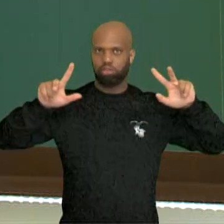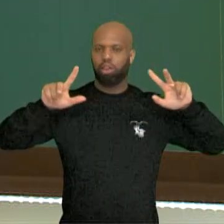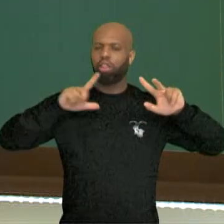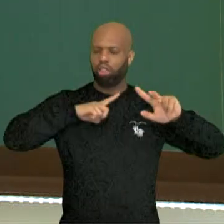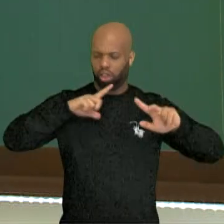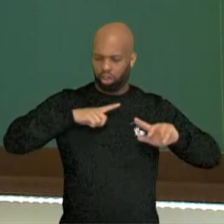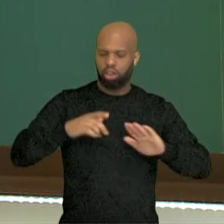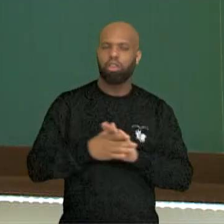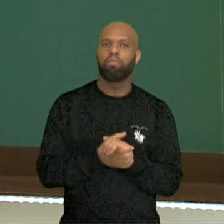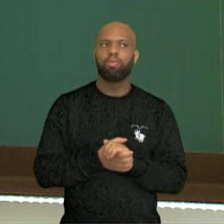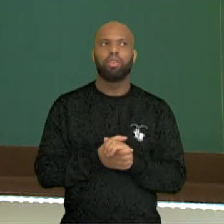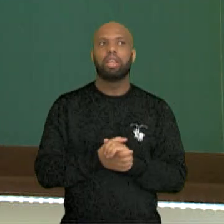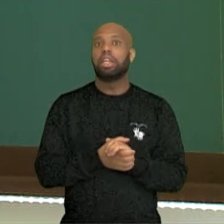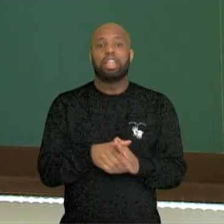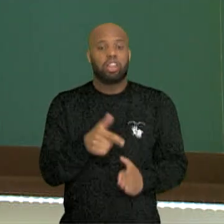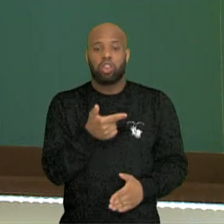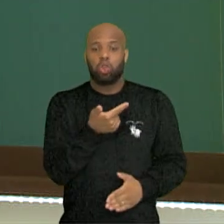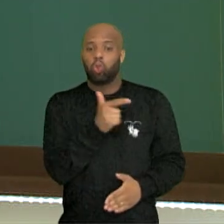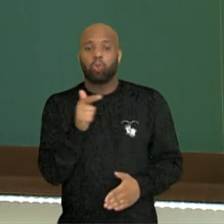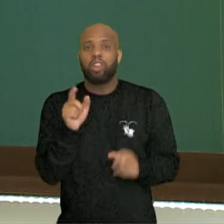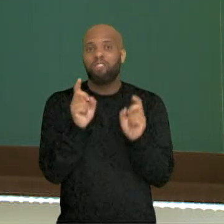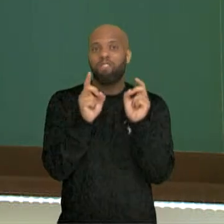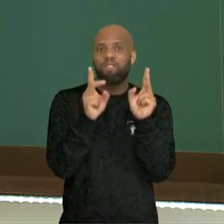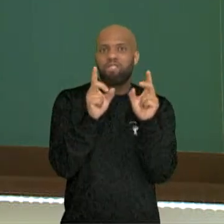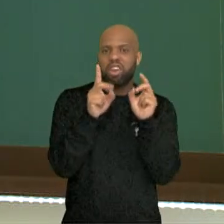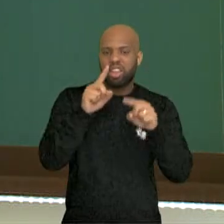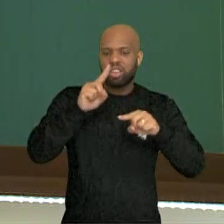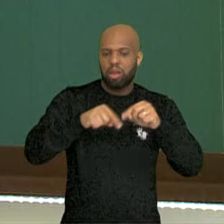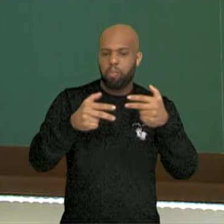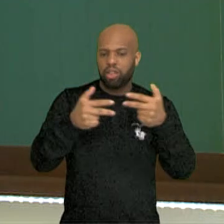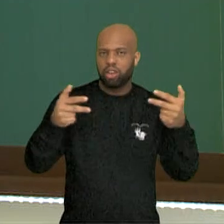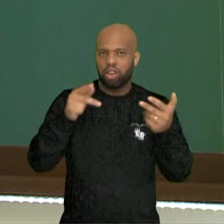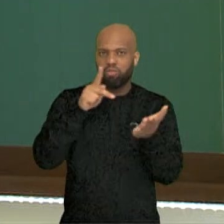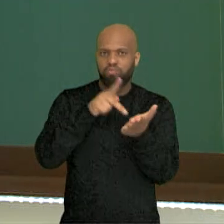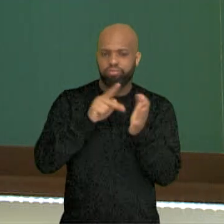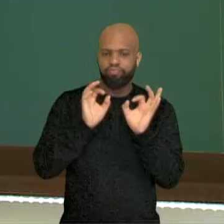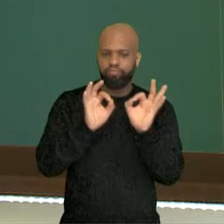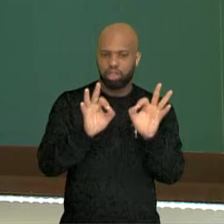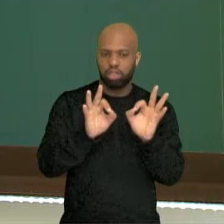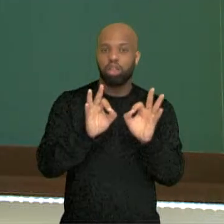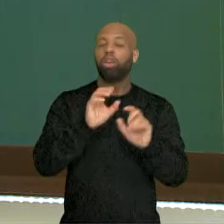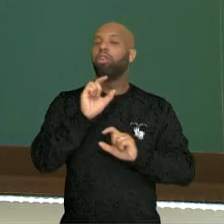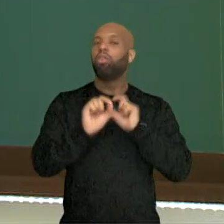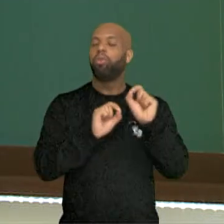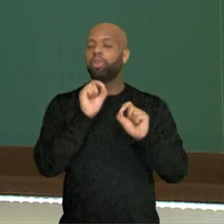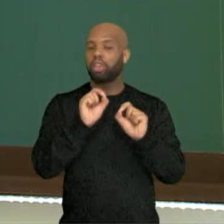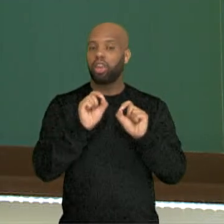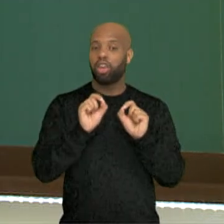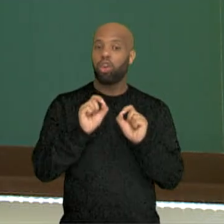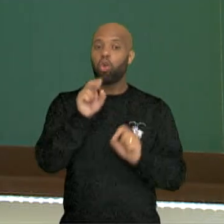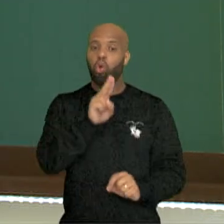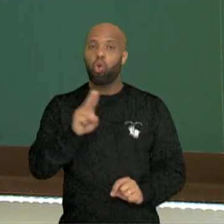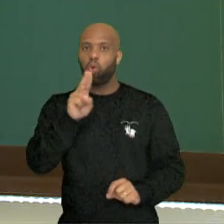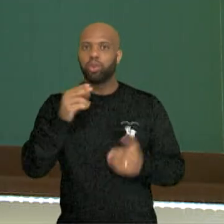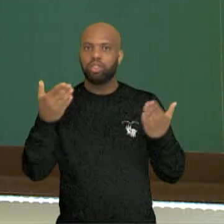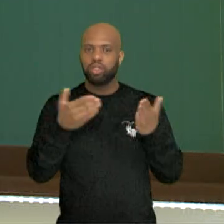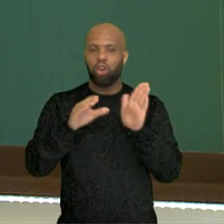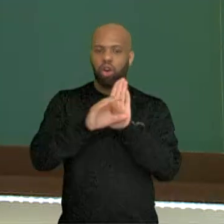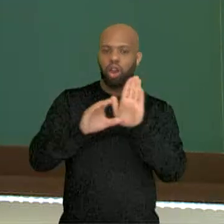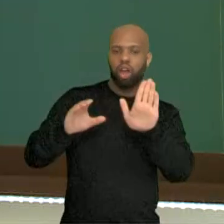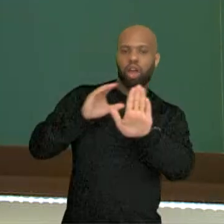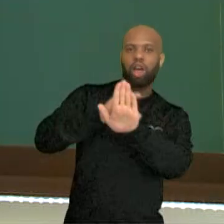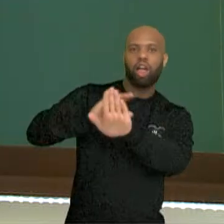entre elas que aqui não estamos vendendo um produto de verdade, nós estamos empregando a linguagem figurada